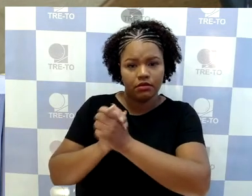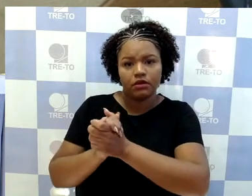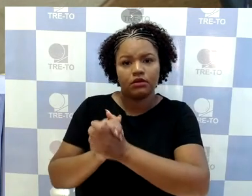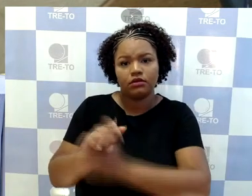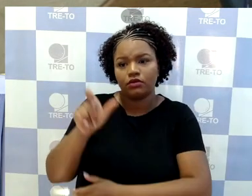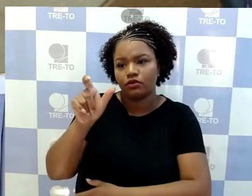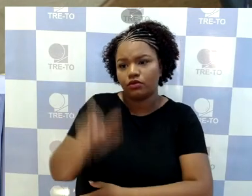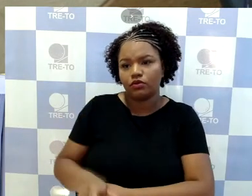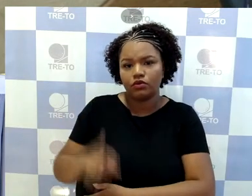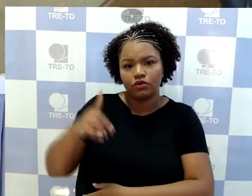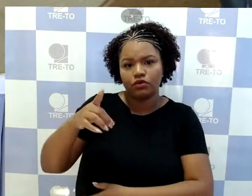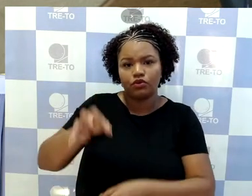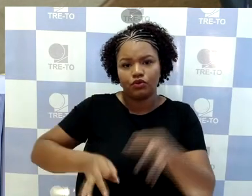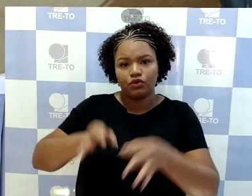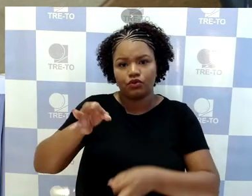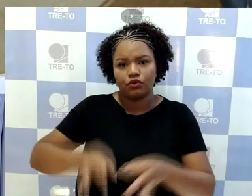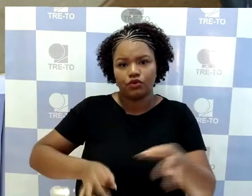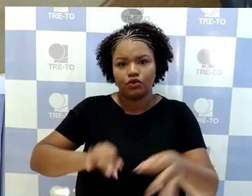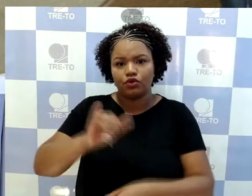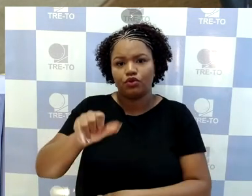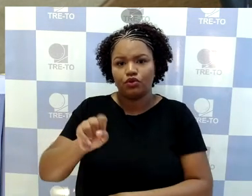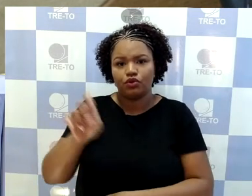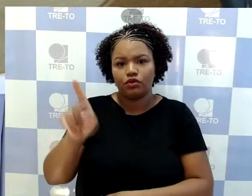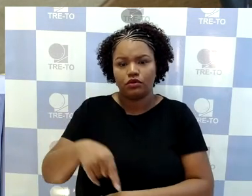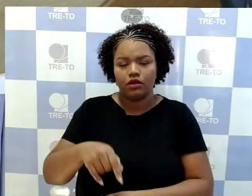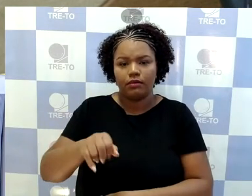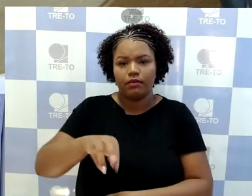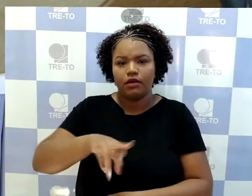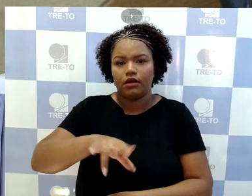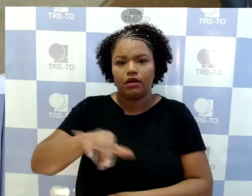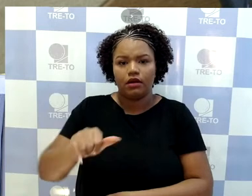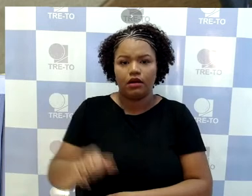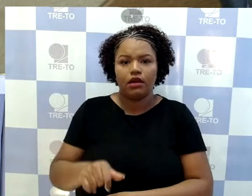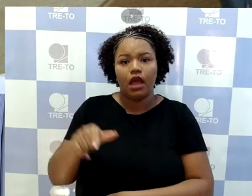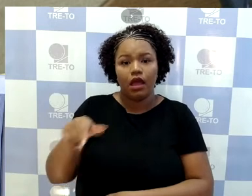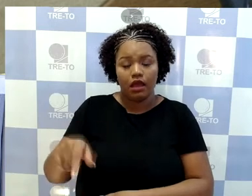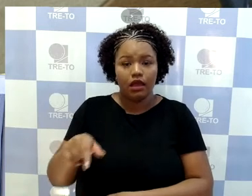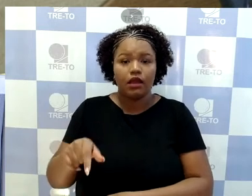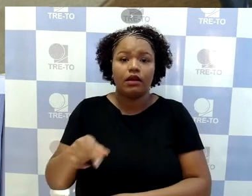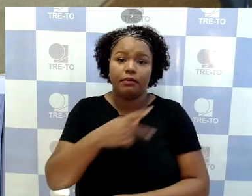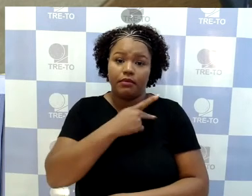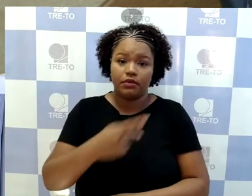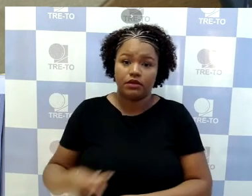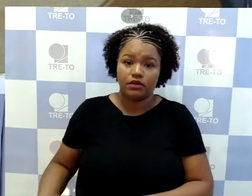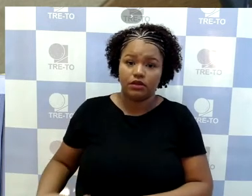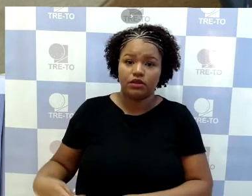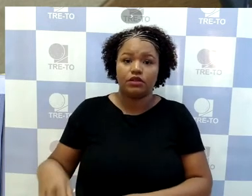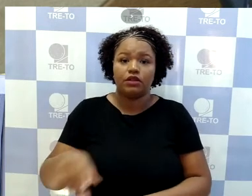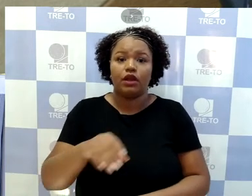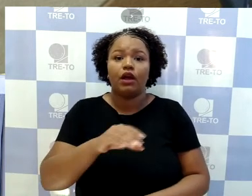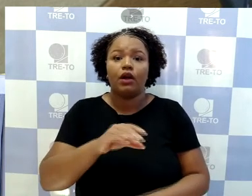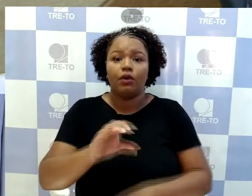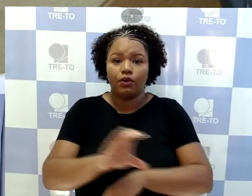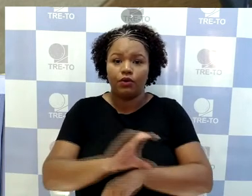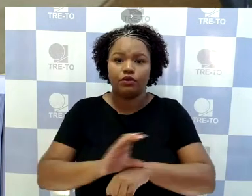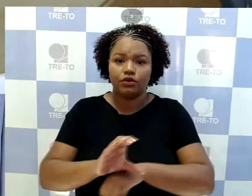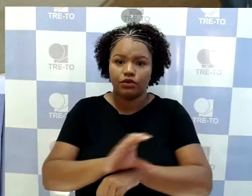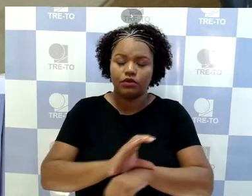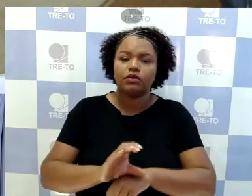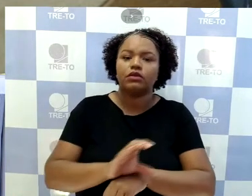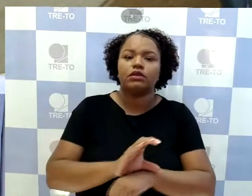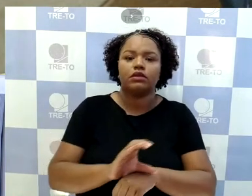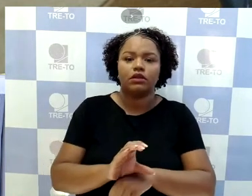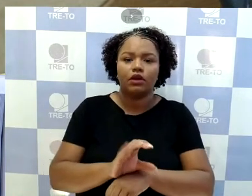que, na condição de presidente da Comissão de Segurança Institucional, coordenou os trabalhos que culminaram na presente